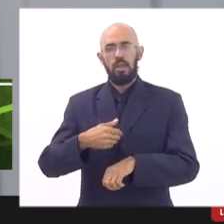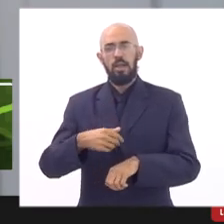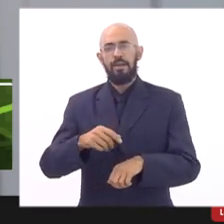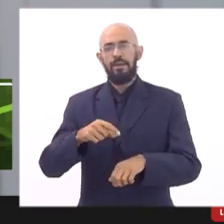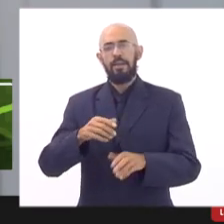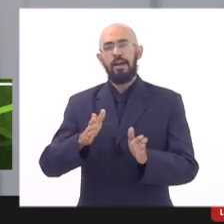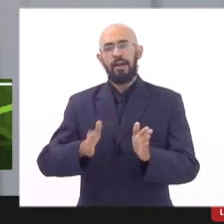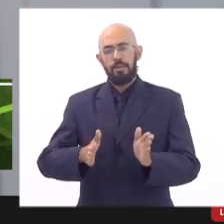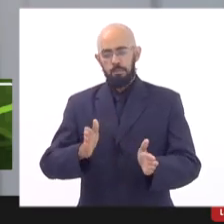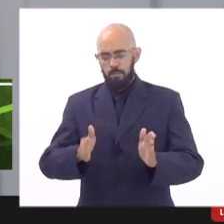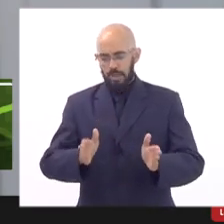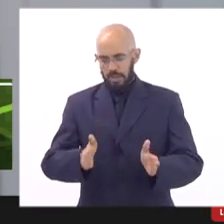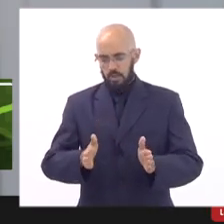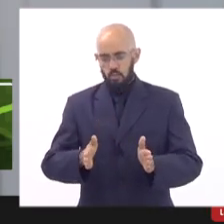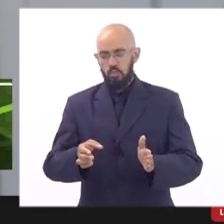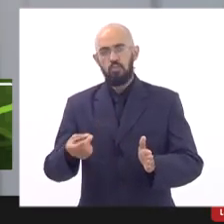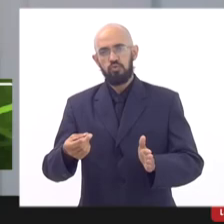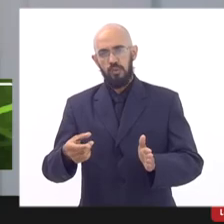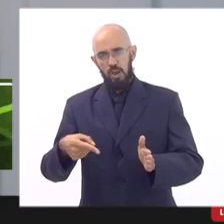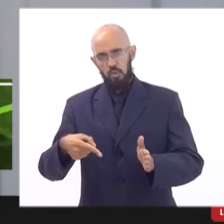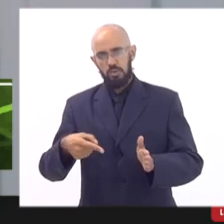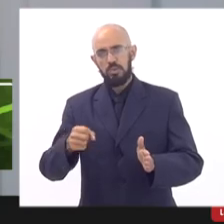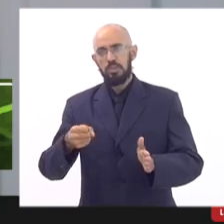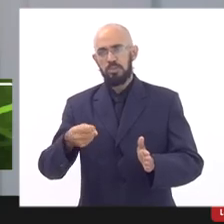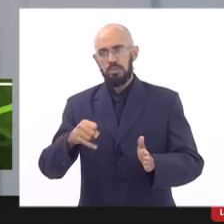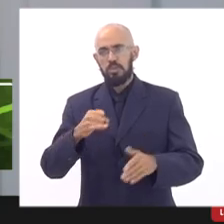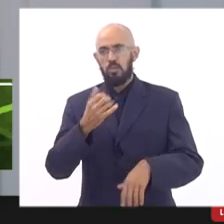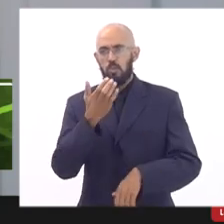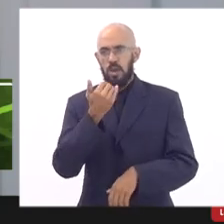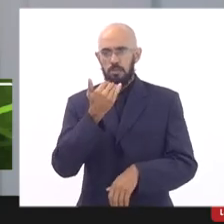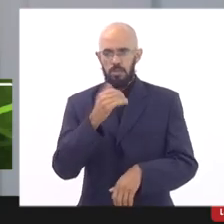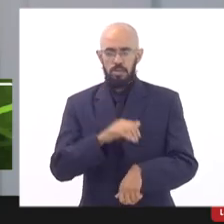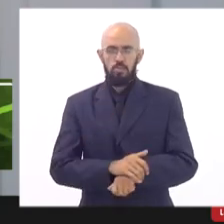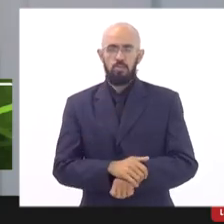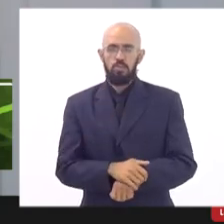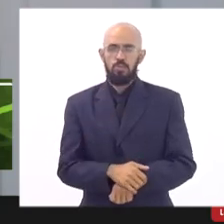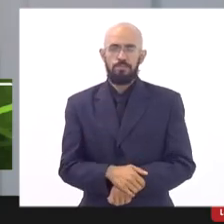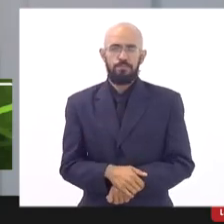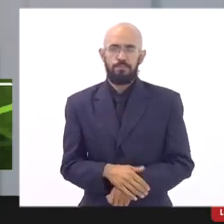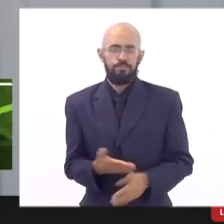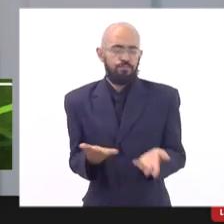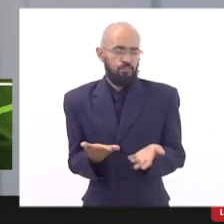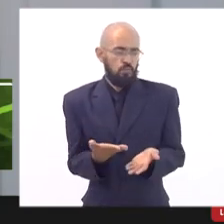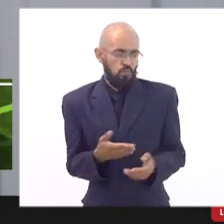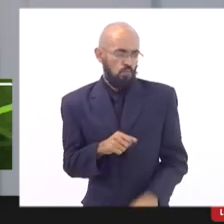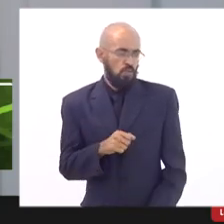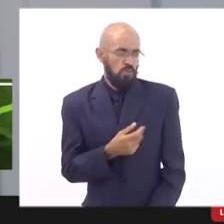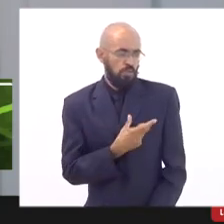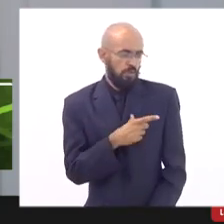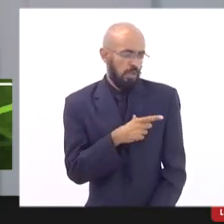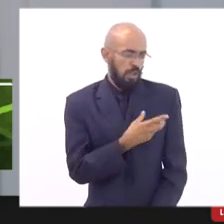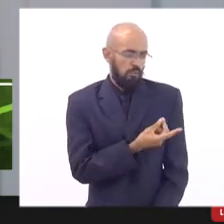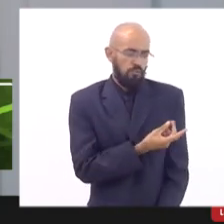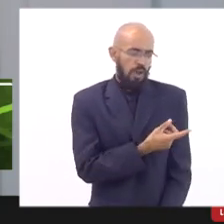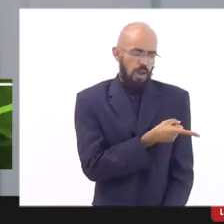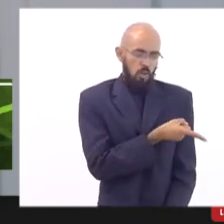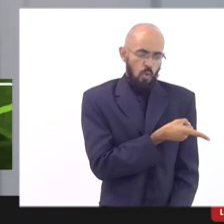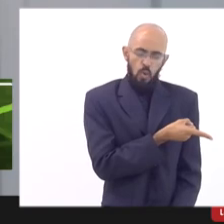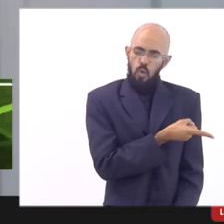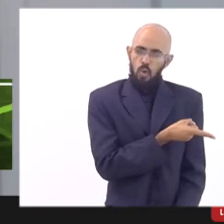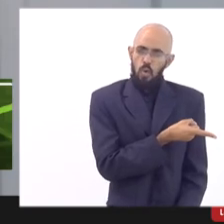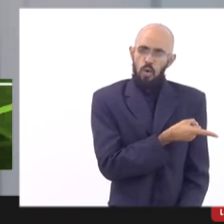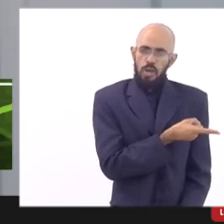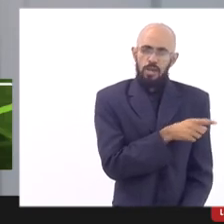lógico se um determinado alimento hoje custa X e daqui a dois meses custa